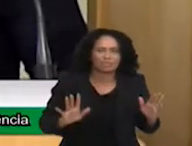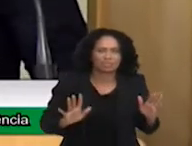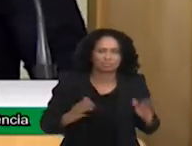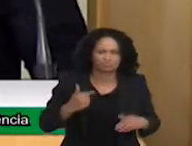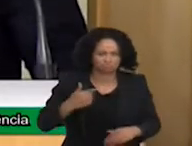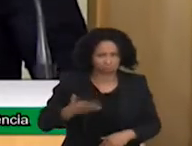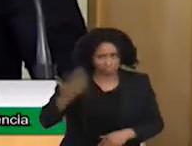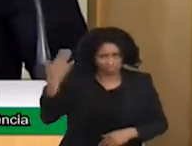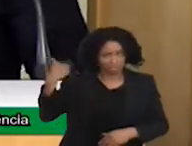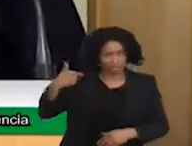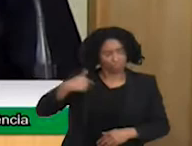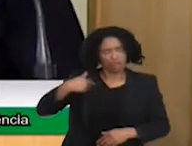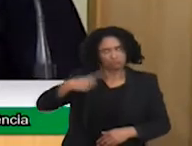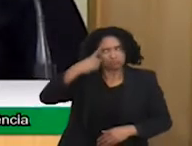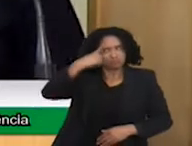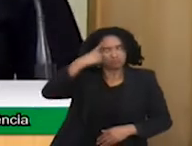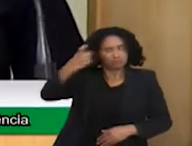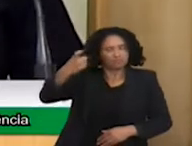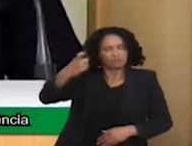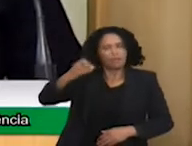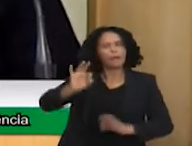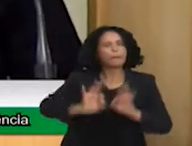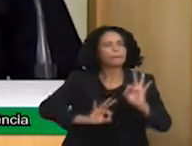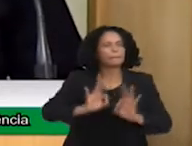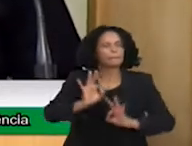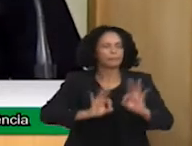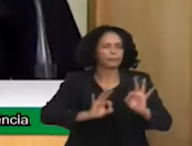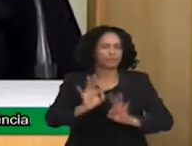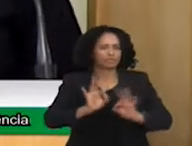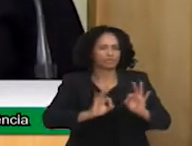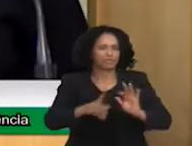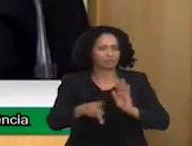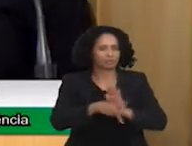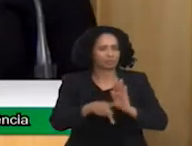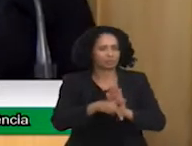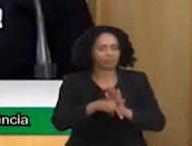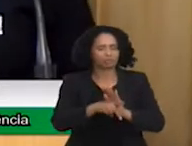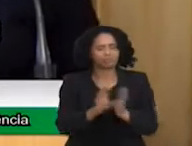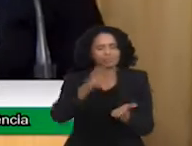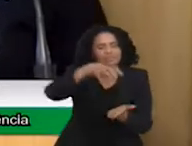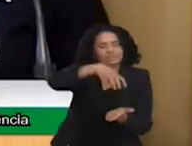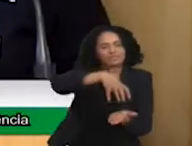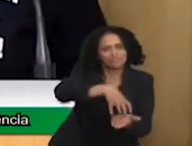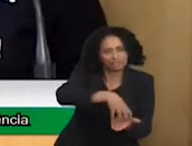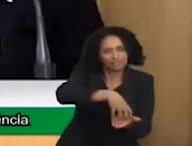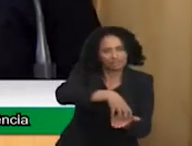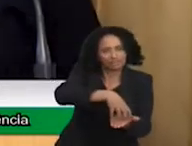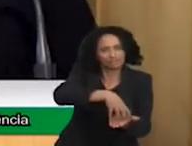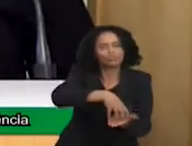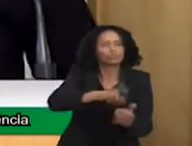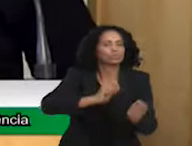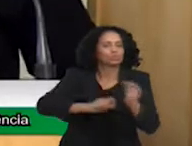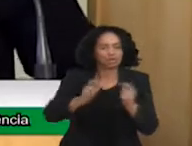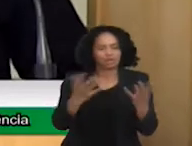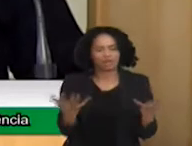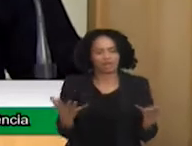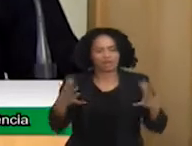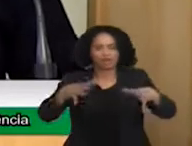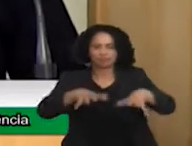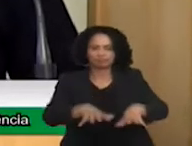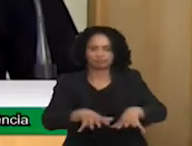criei um projeto chamado Centro de Referência de Reabilitação e Habilitação da Inclusão